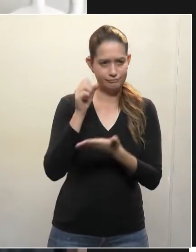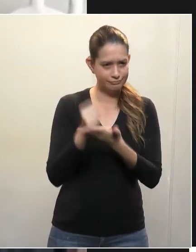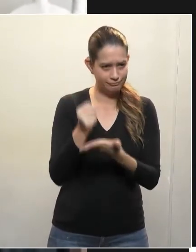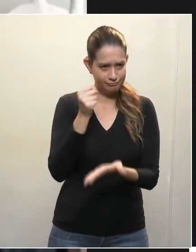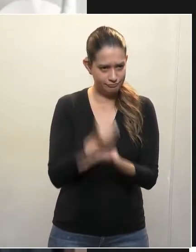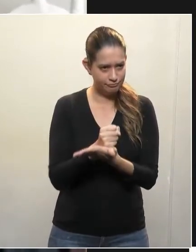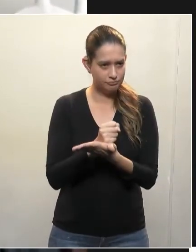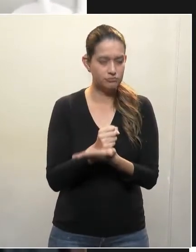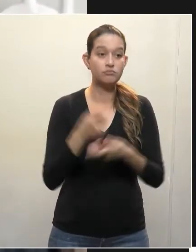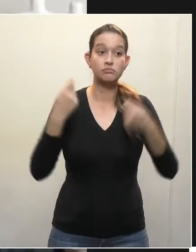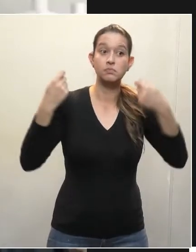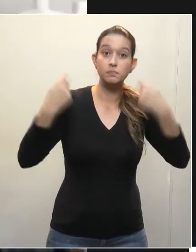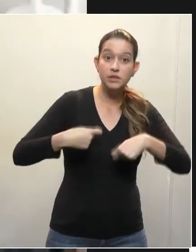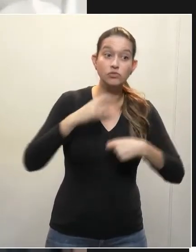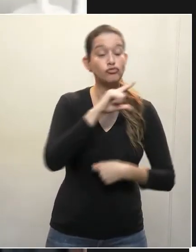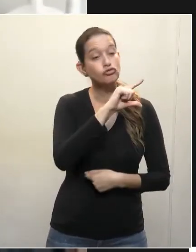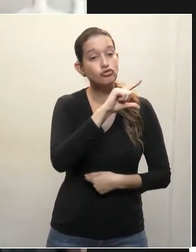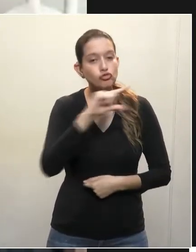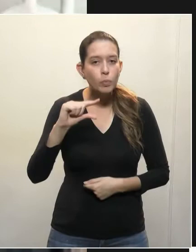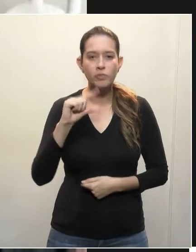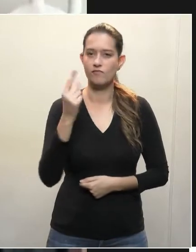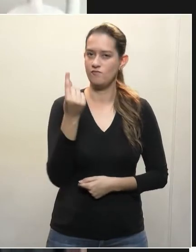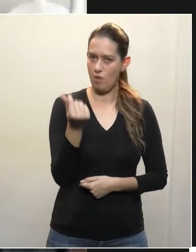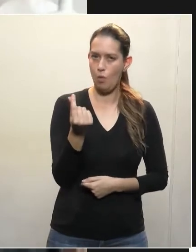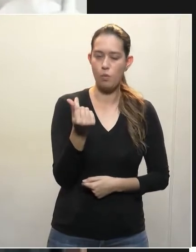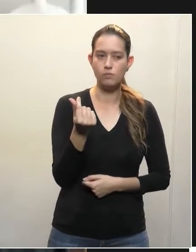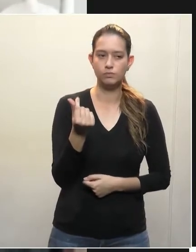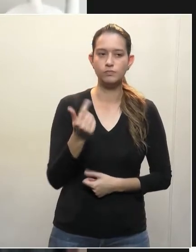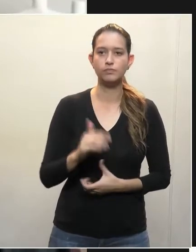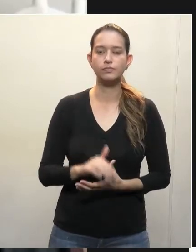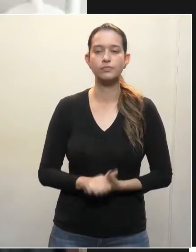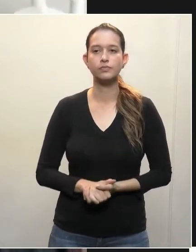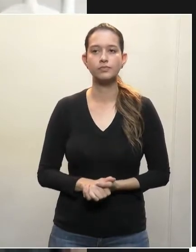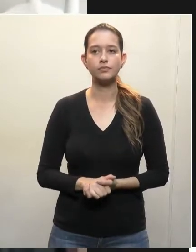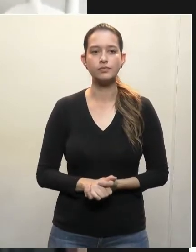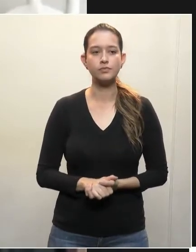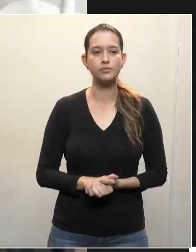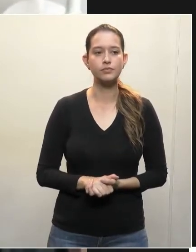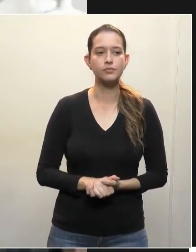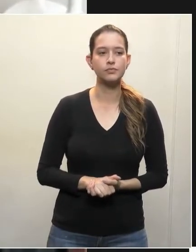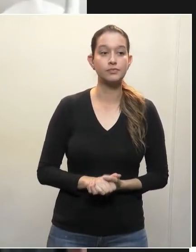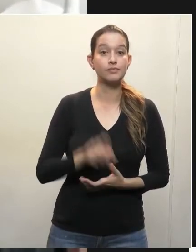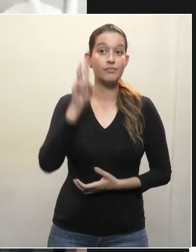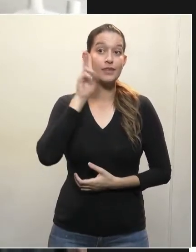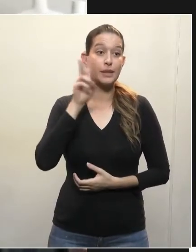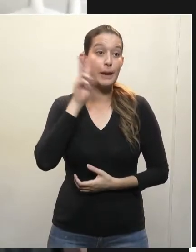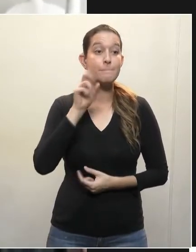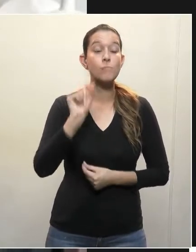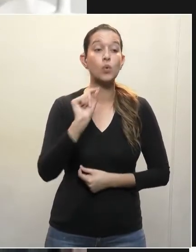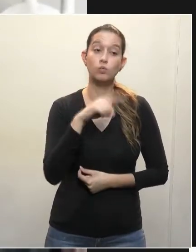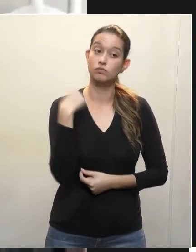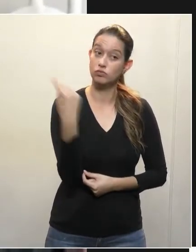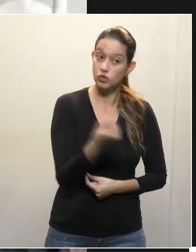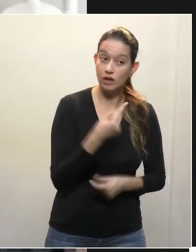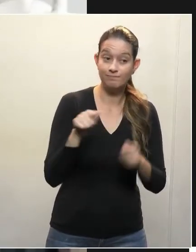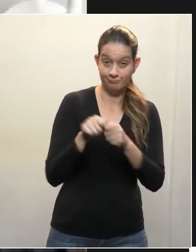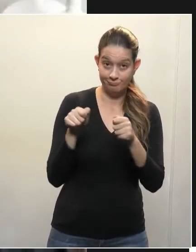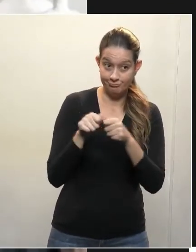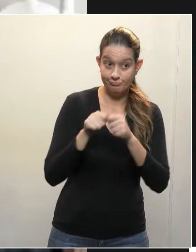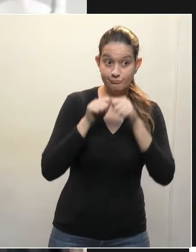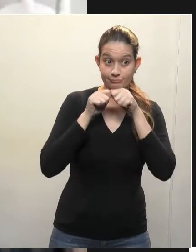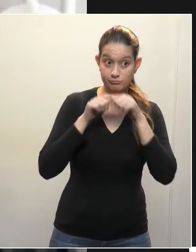cartório. Ainda mais, presidente, durante essa pandemia, onde o governo, nós